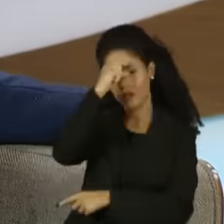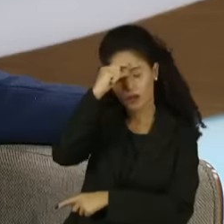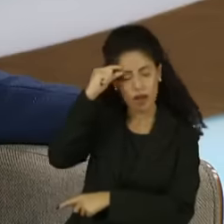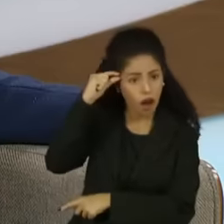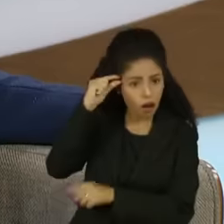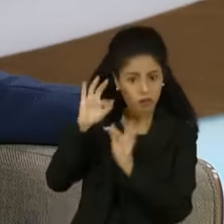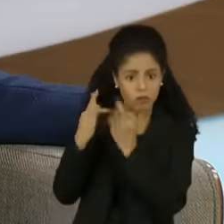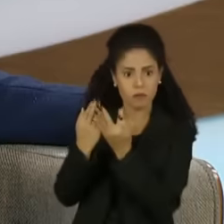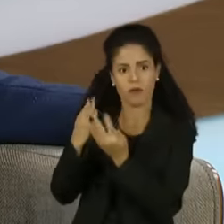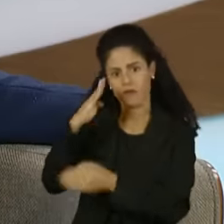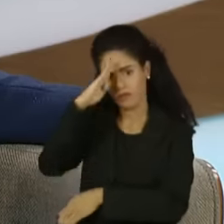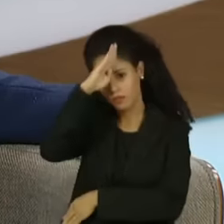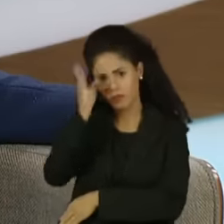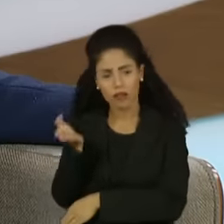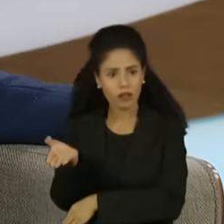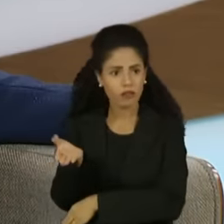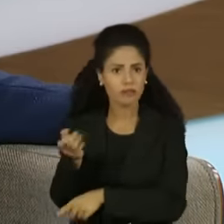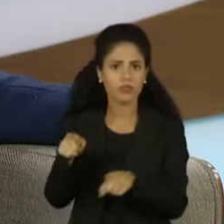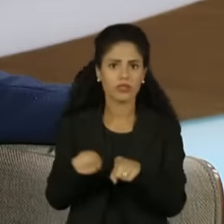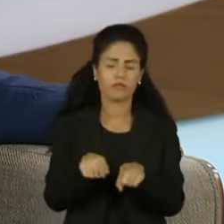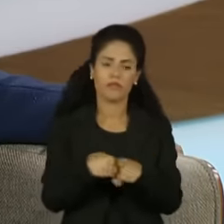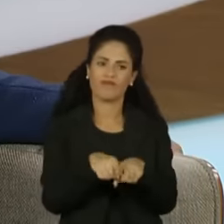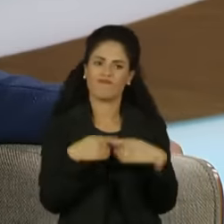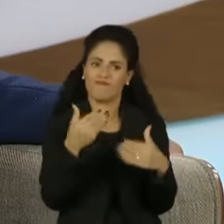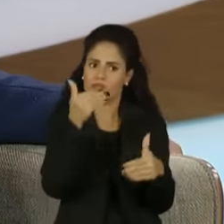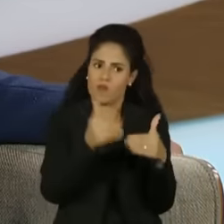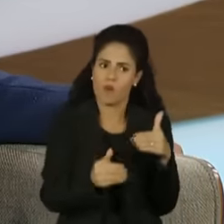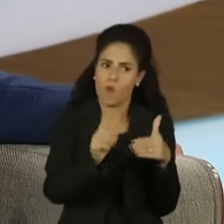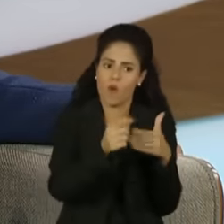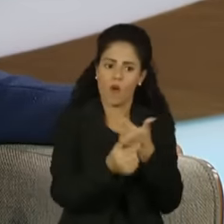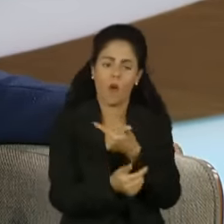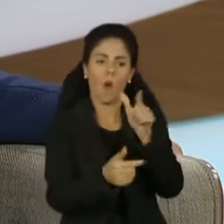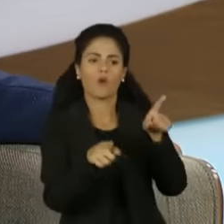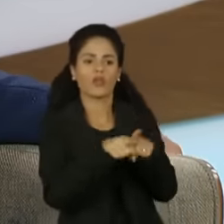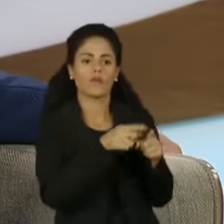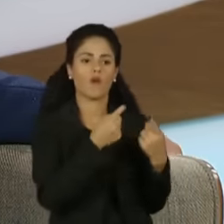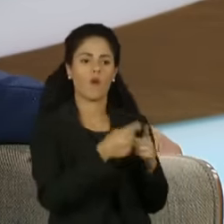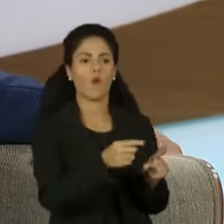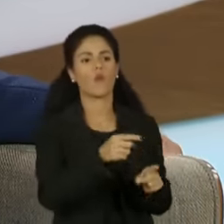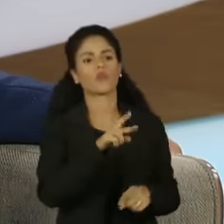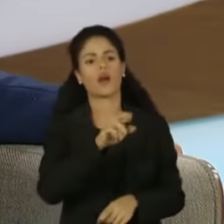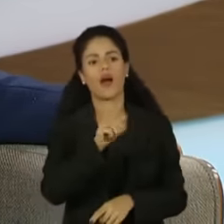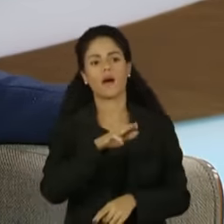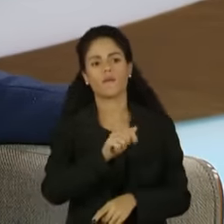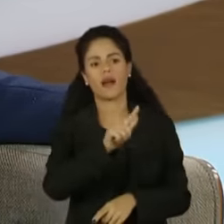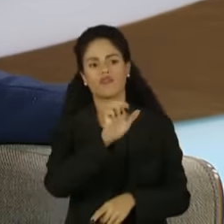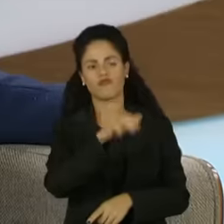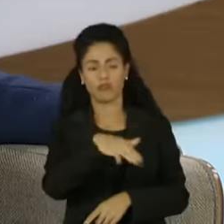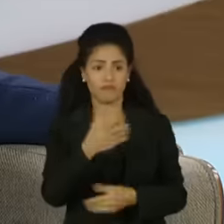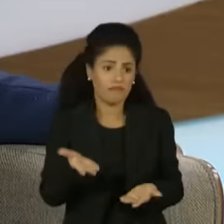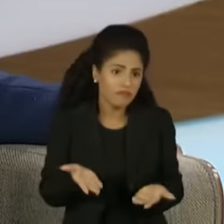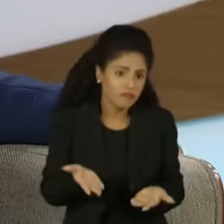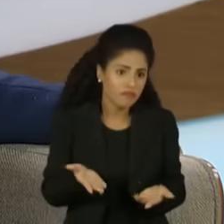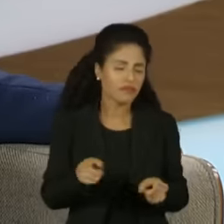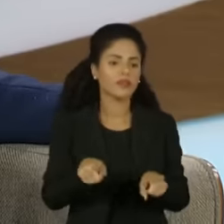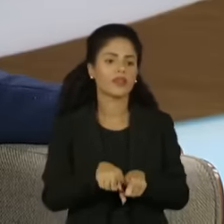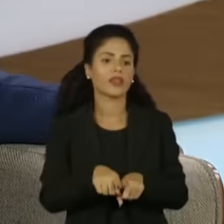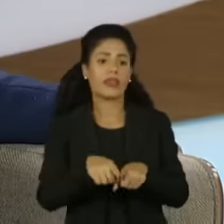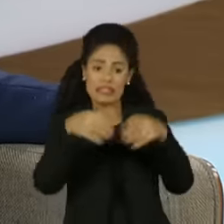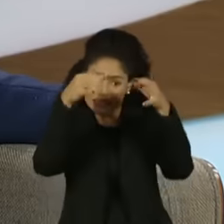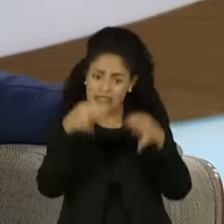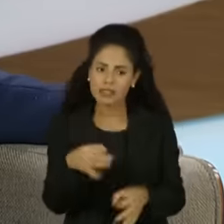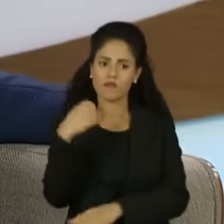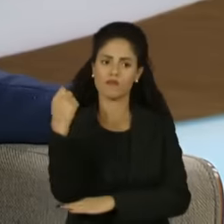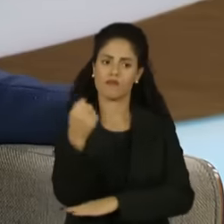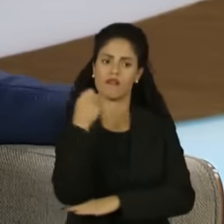que, na minha opinião, é absolutamente indevida da maneira como foi feita, e outra contra a Ramage. E dentro do Ramage, inclusive, tem um fato sério,